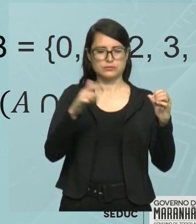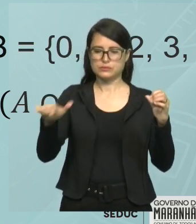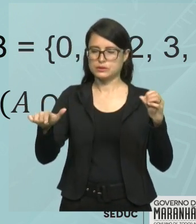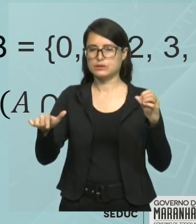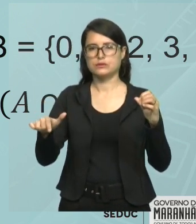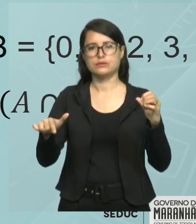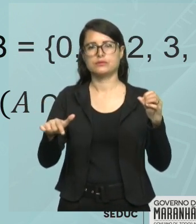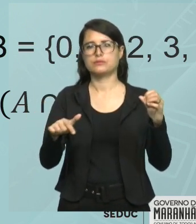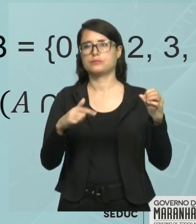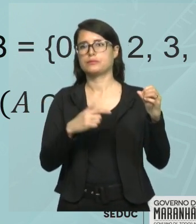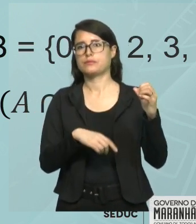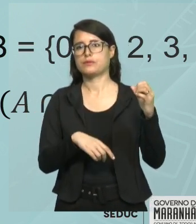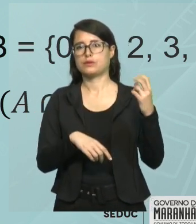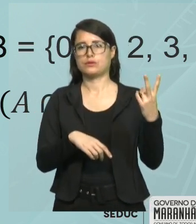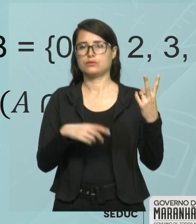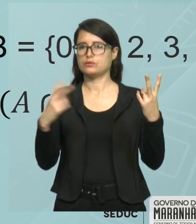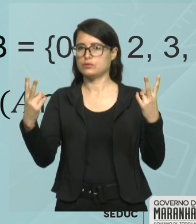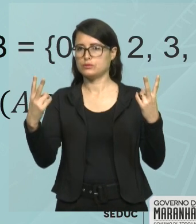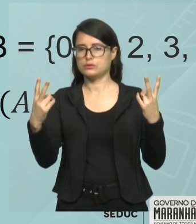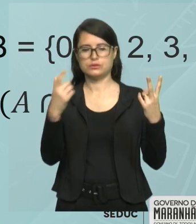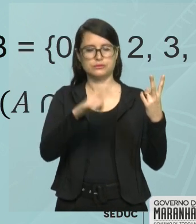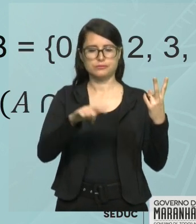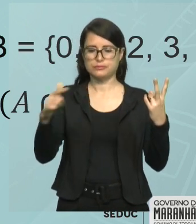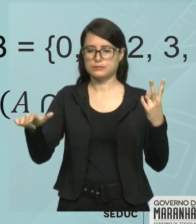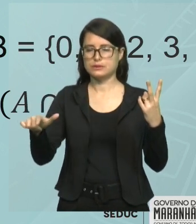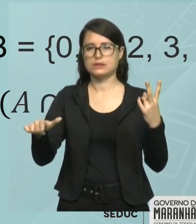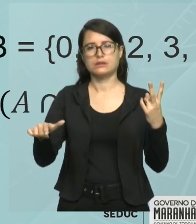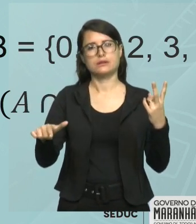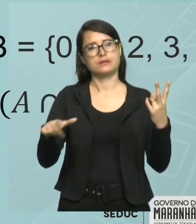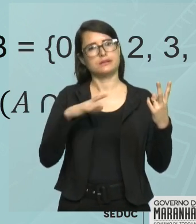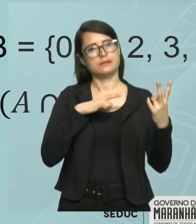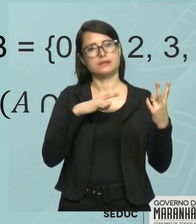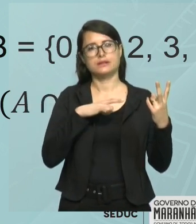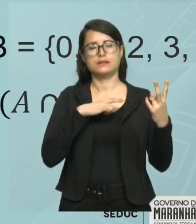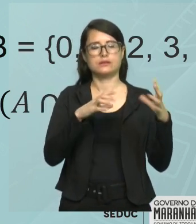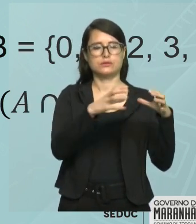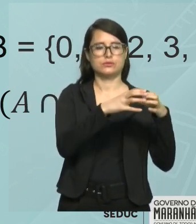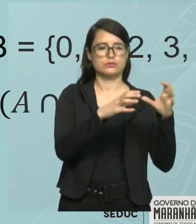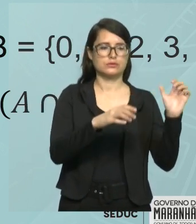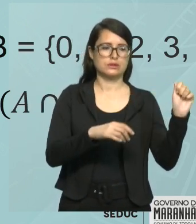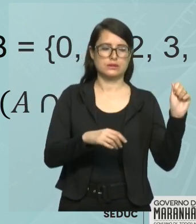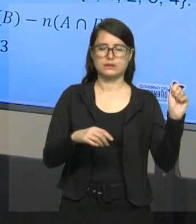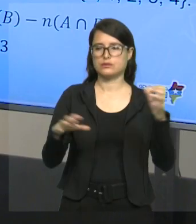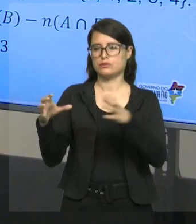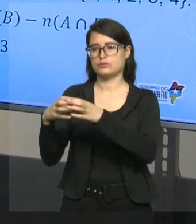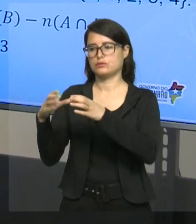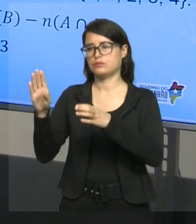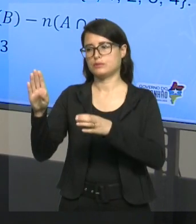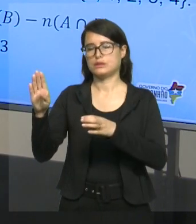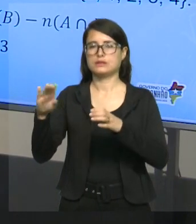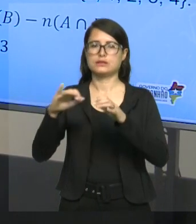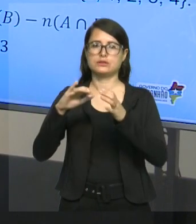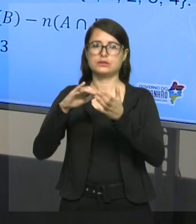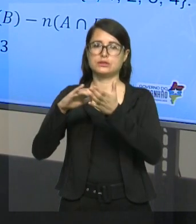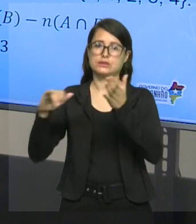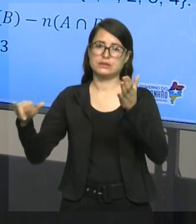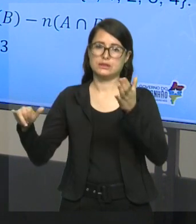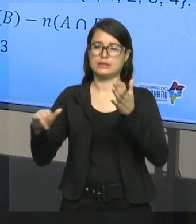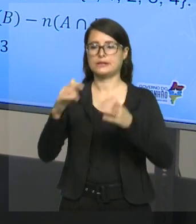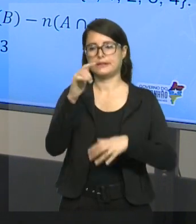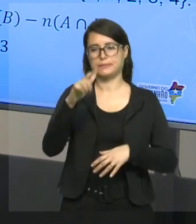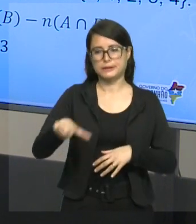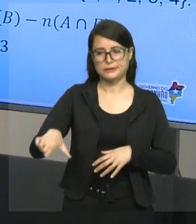porque esses elementos pertencem aos dois conjuntos ao mesmo tempo. Tranquilo? Por isso que você precisa tirar essas